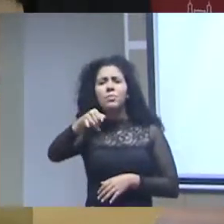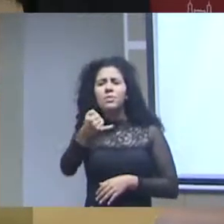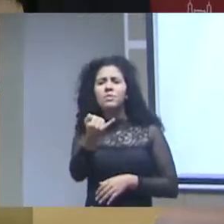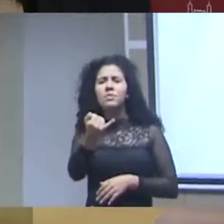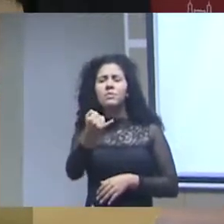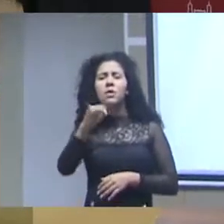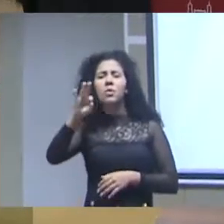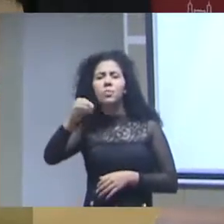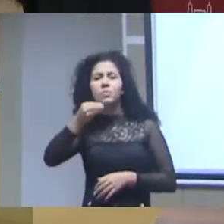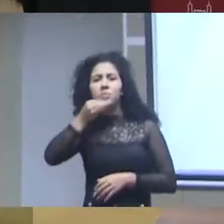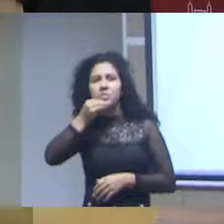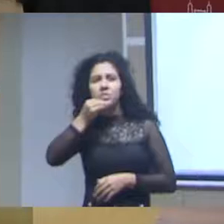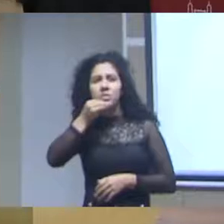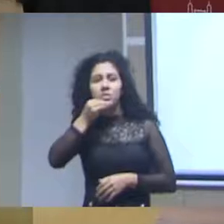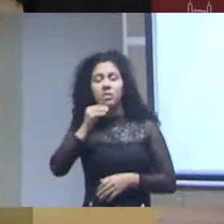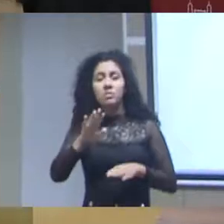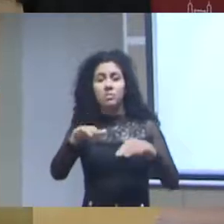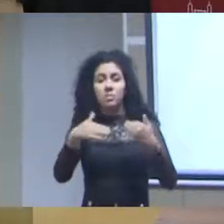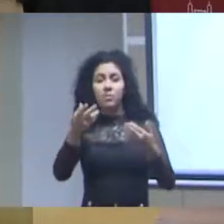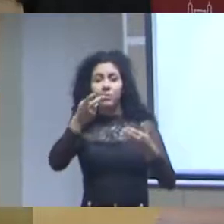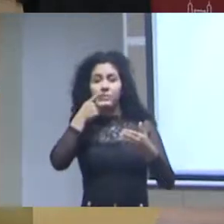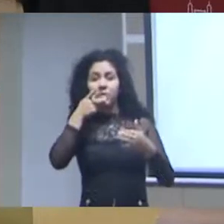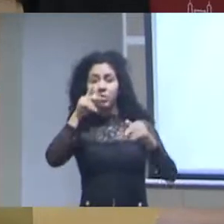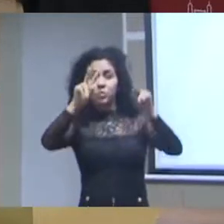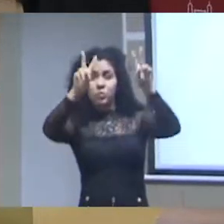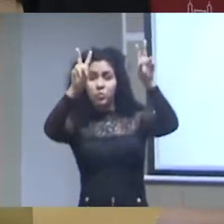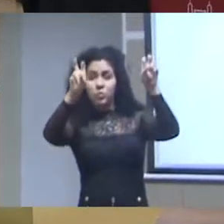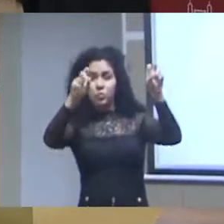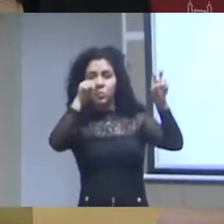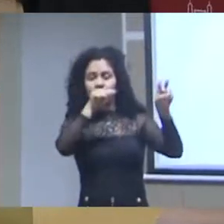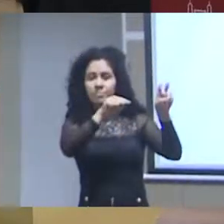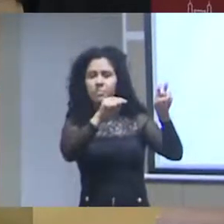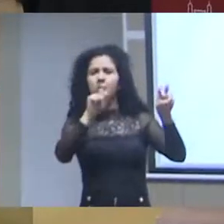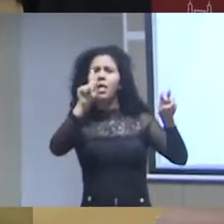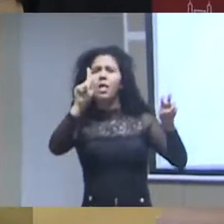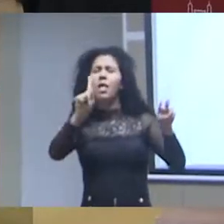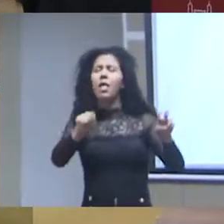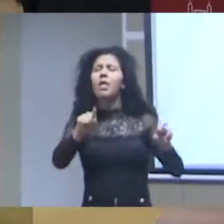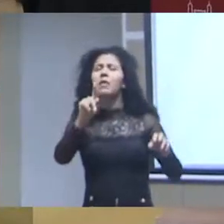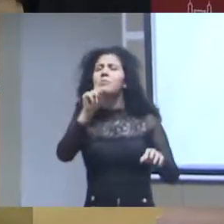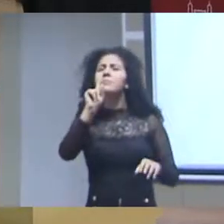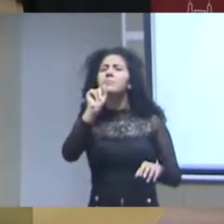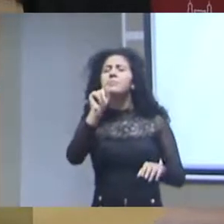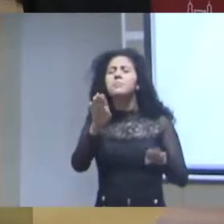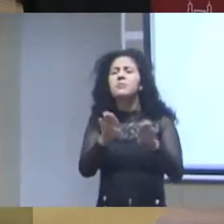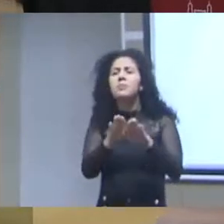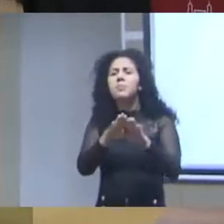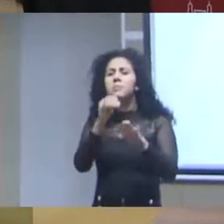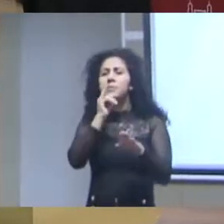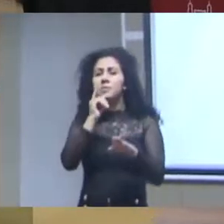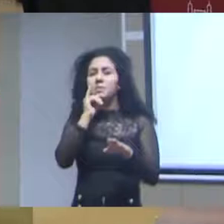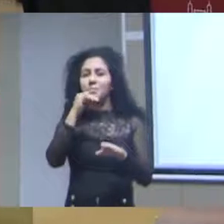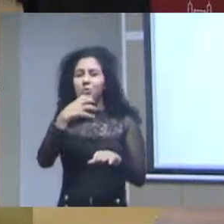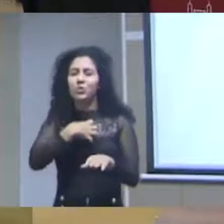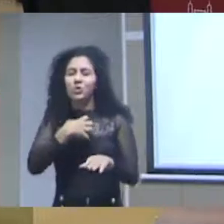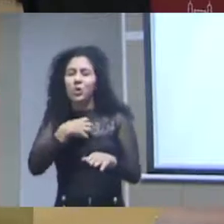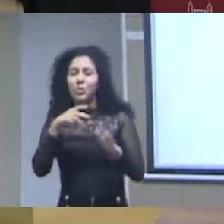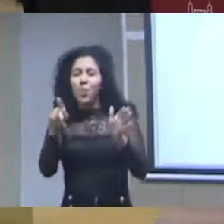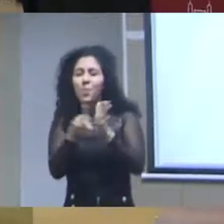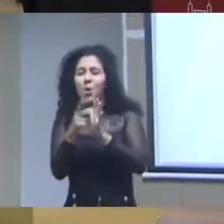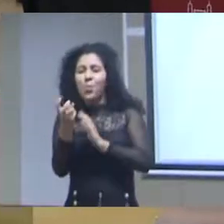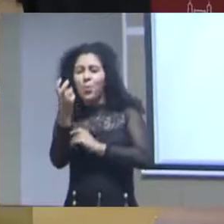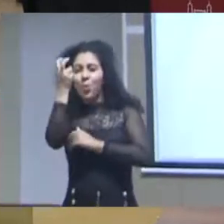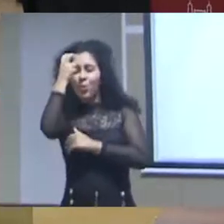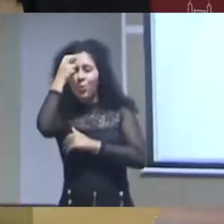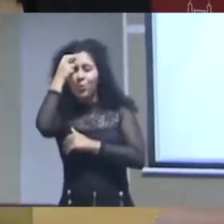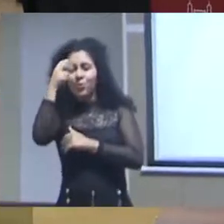publicar por diversas coisas por exemplo a gente trabalha com sistemas legados o IBGE trabalhava com dados do projeto Radam de 1970 e tal e